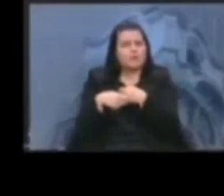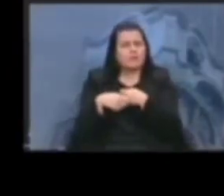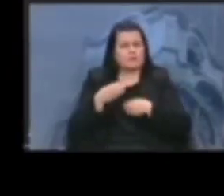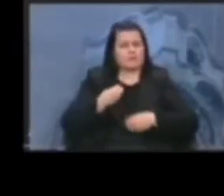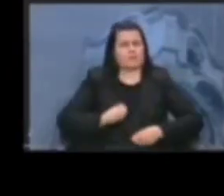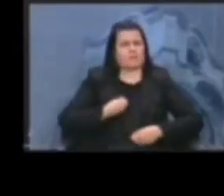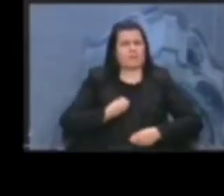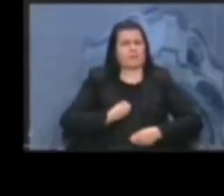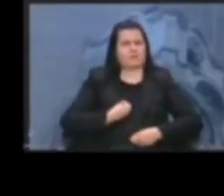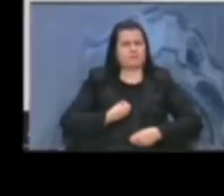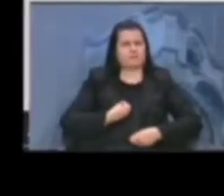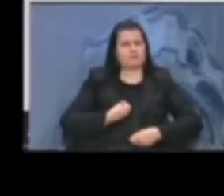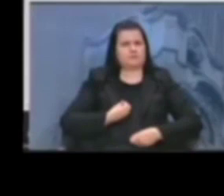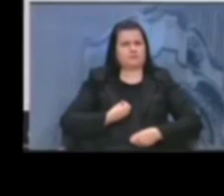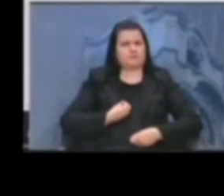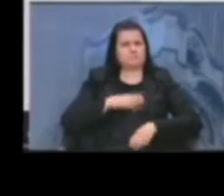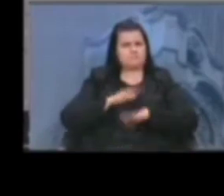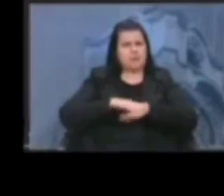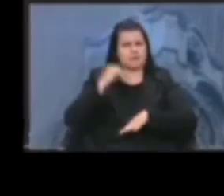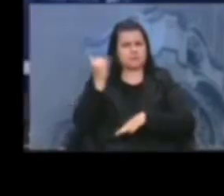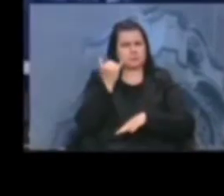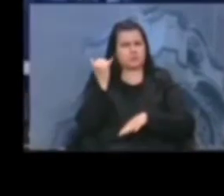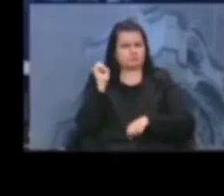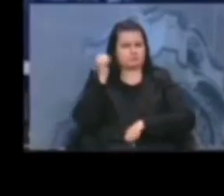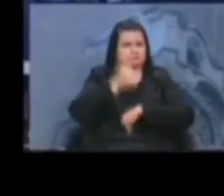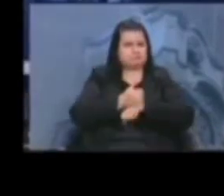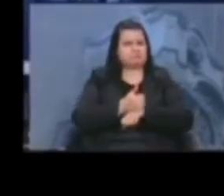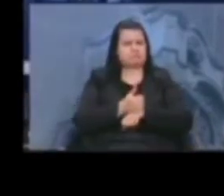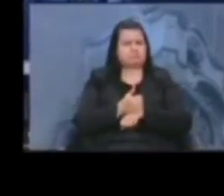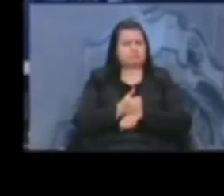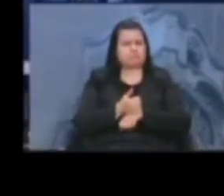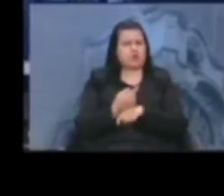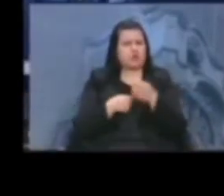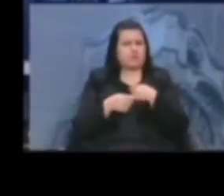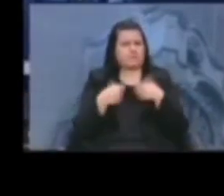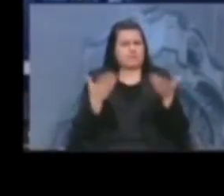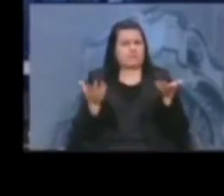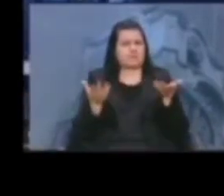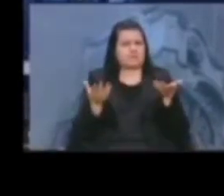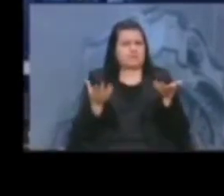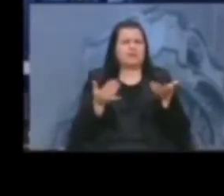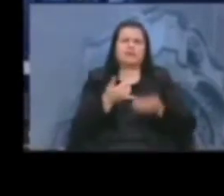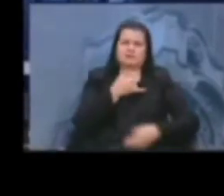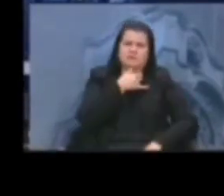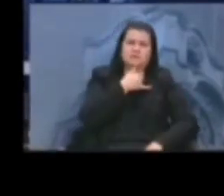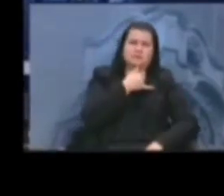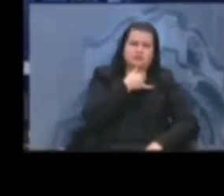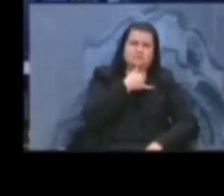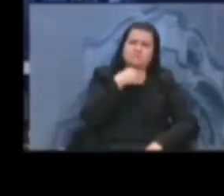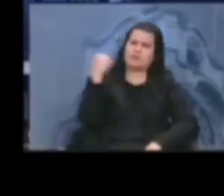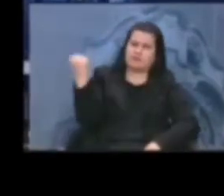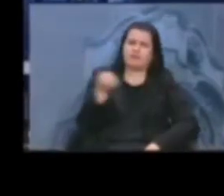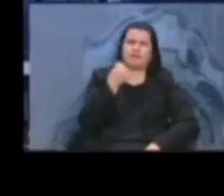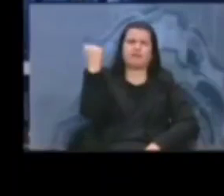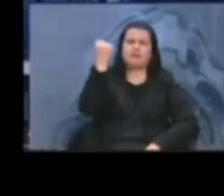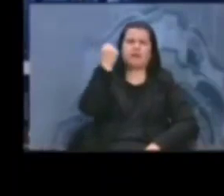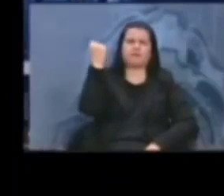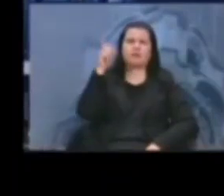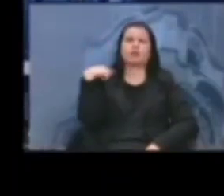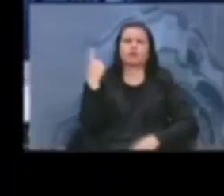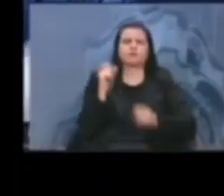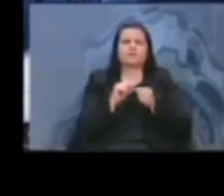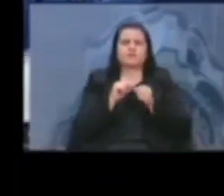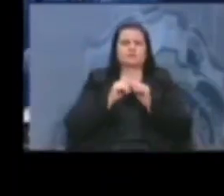pela economia. Então, é muito triste, muito grave que a gente faça esse tipo de articulação